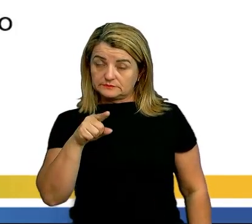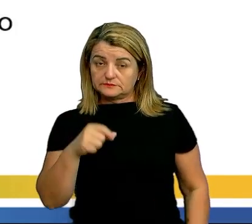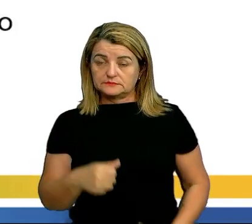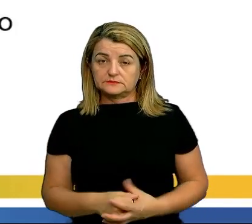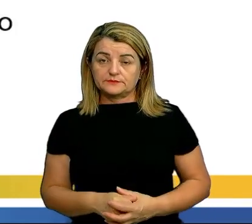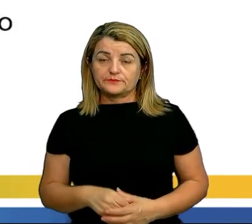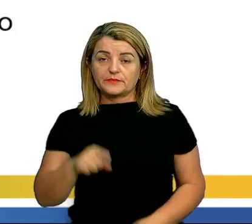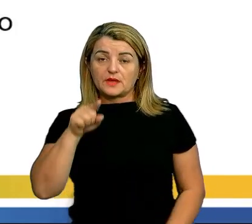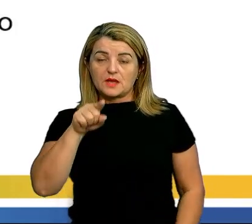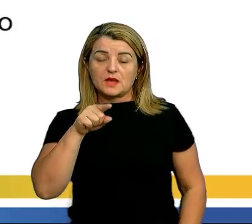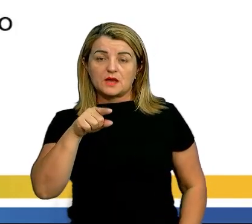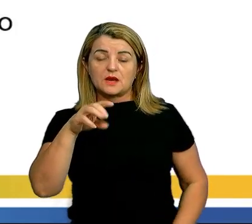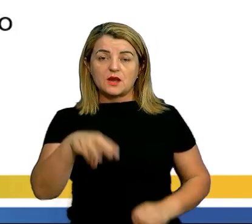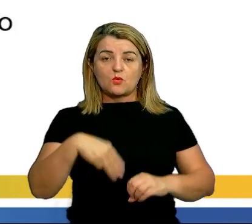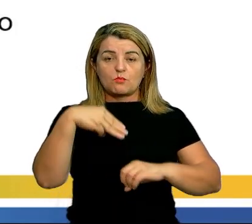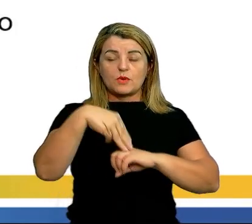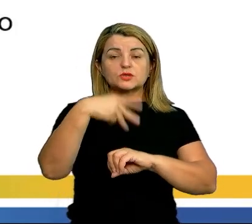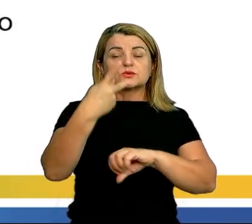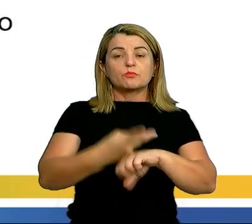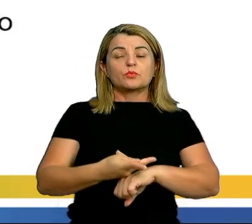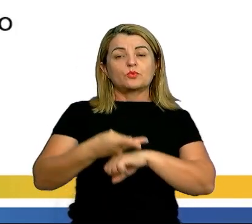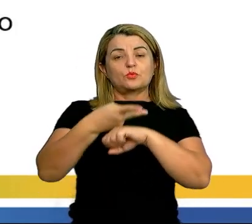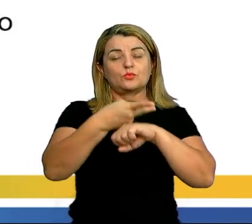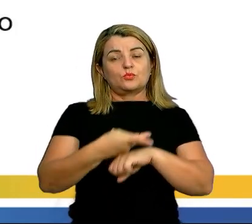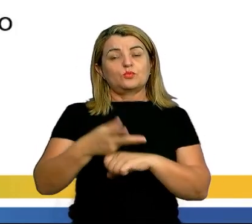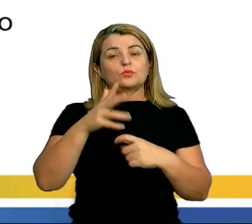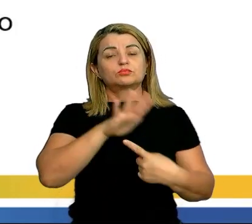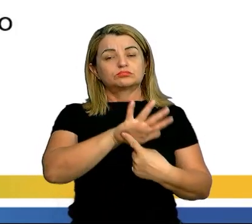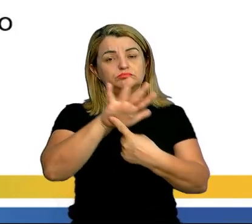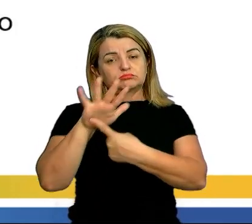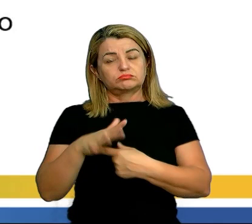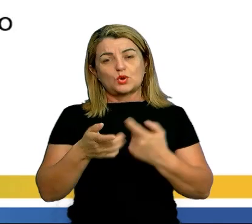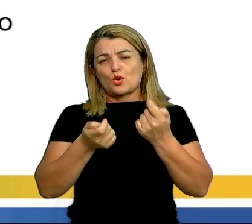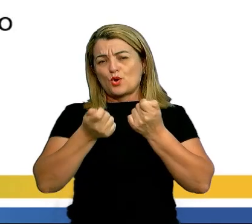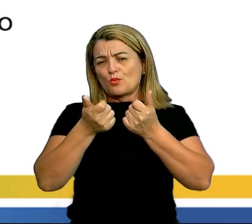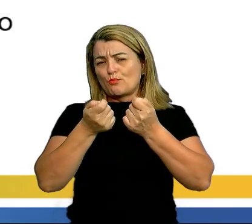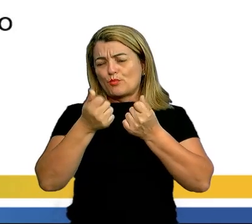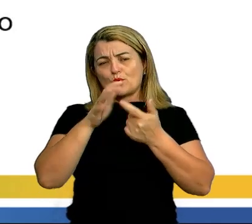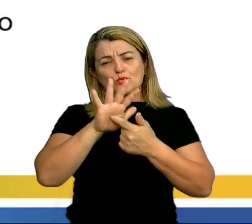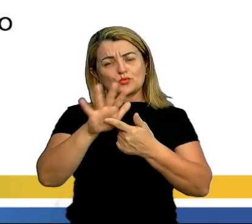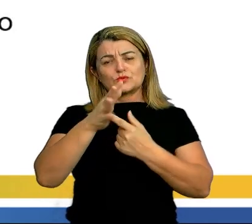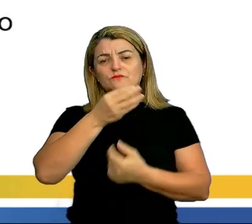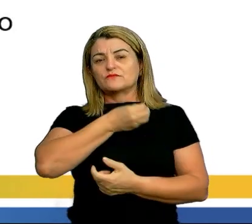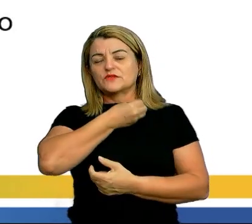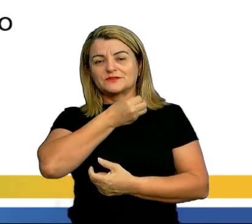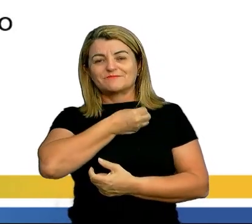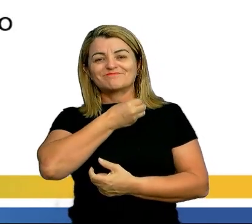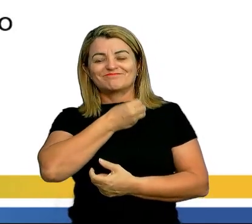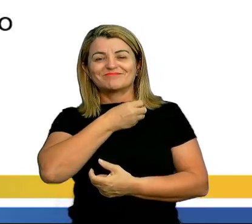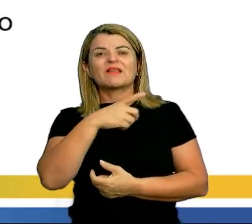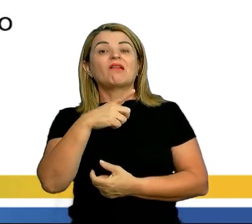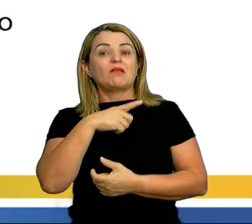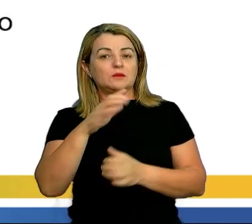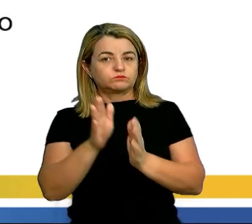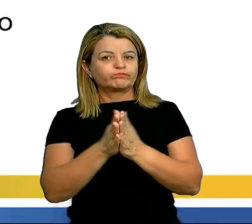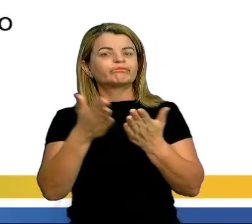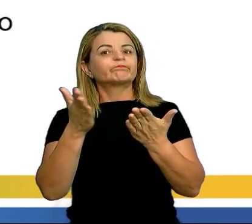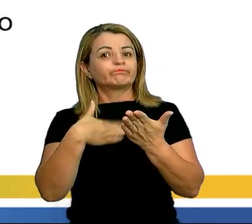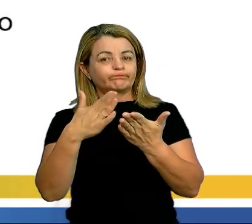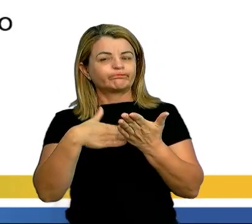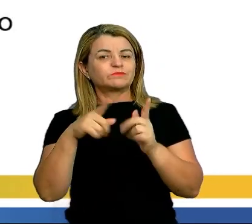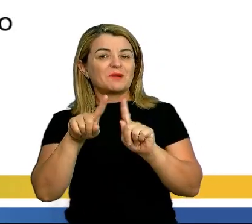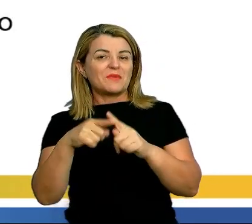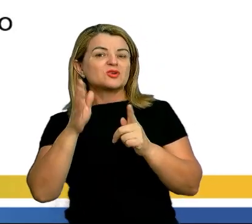Então, ele é um mestre da poesia, mostrou muito pouco do seu talento em vida, quer dizer, a gente tem muitas obras póstumas.